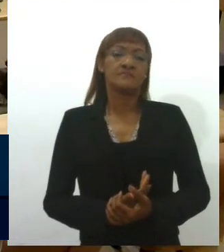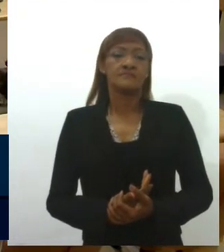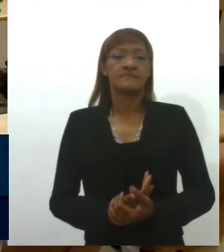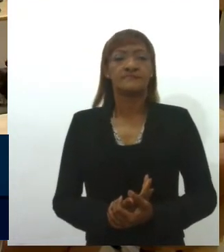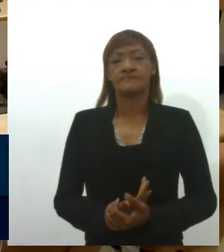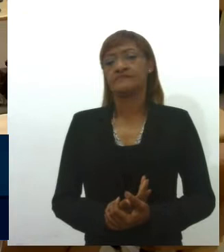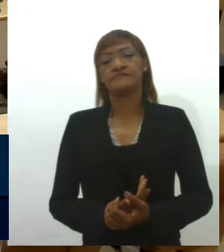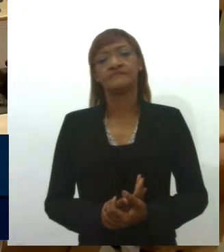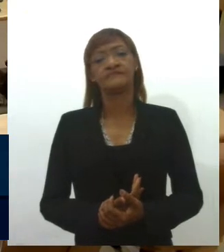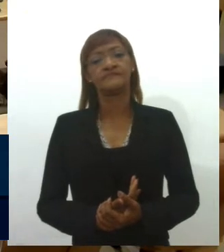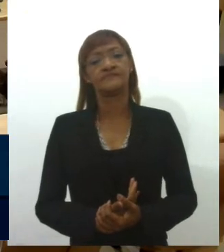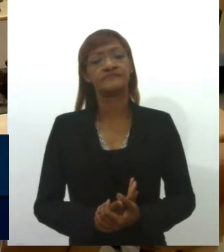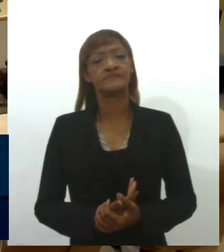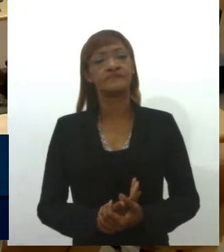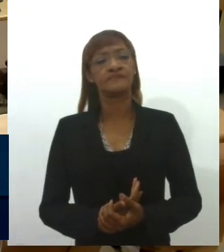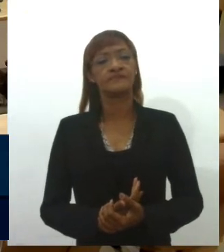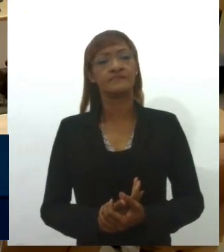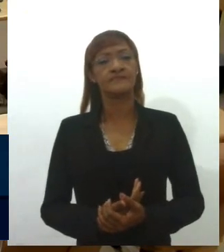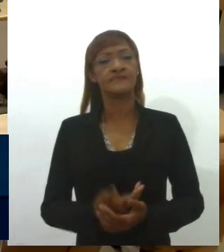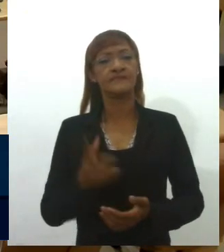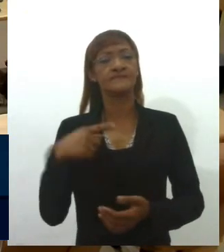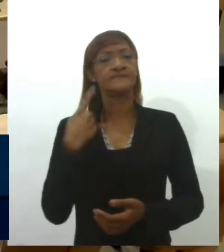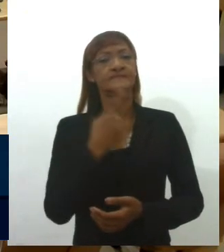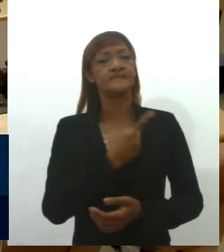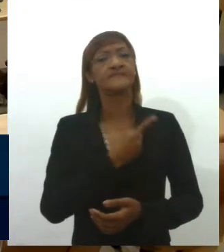Todos nós sabemos